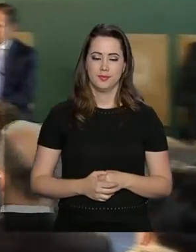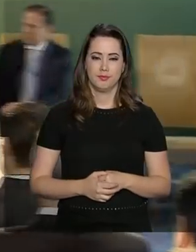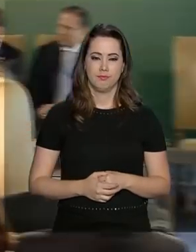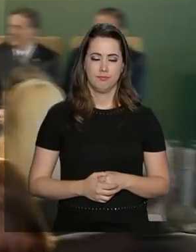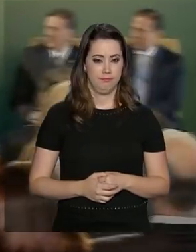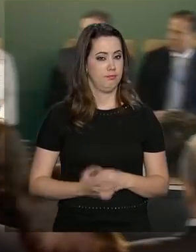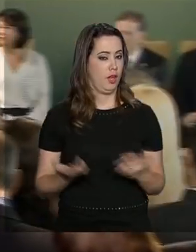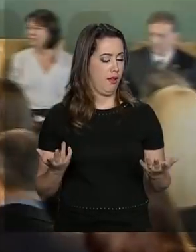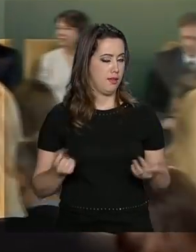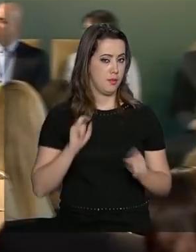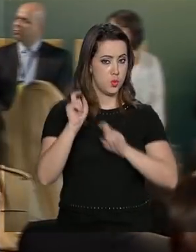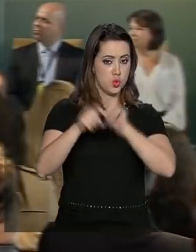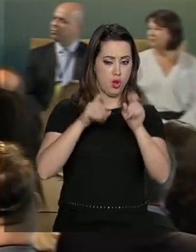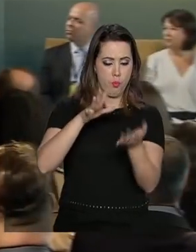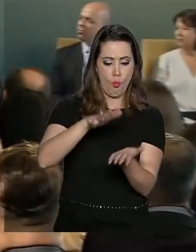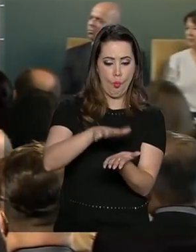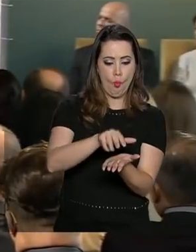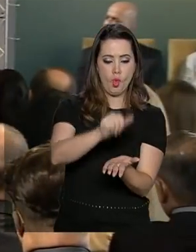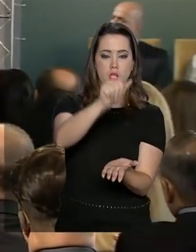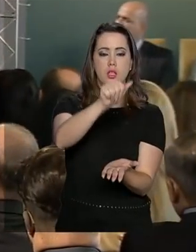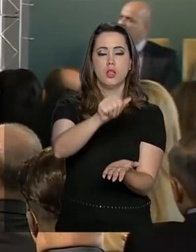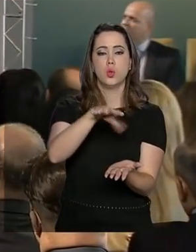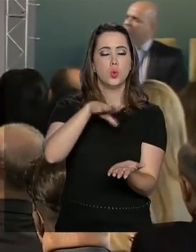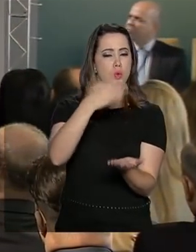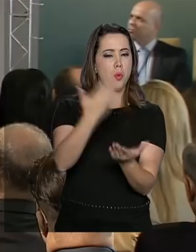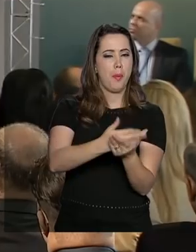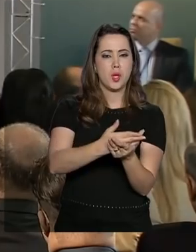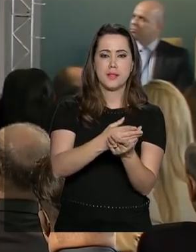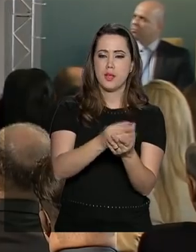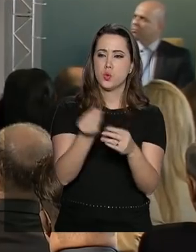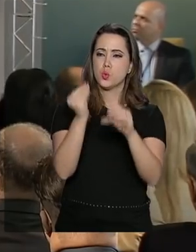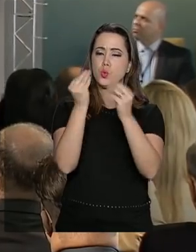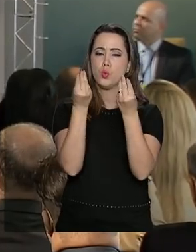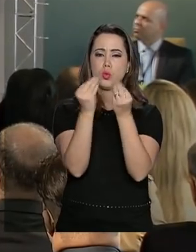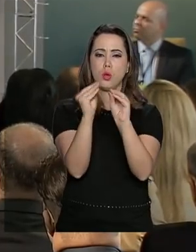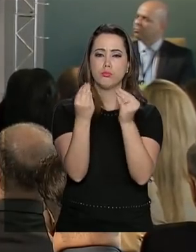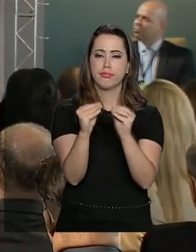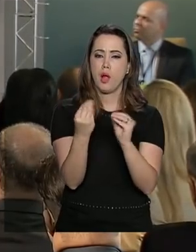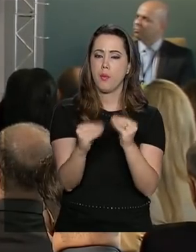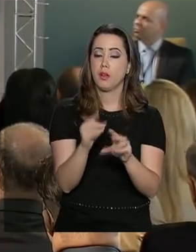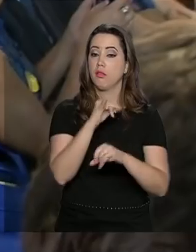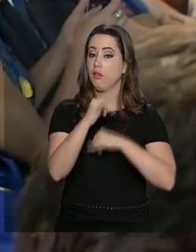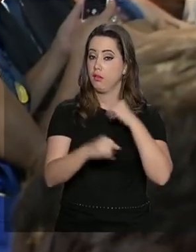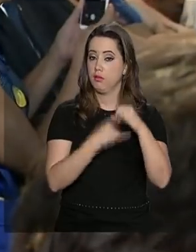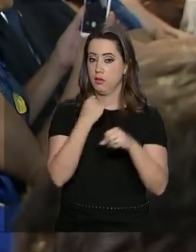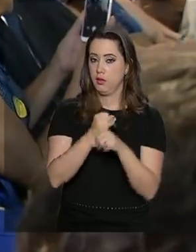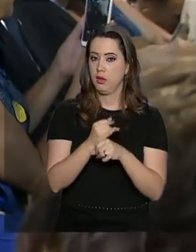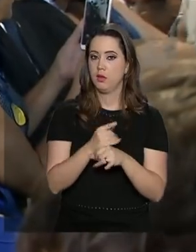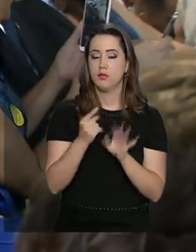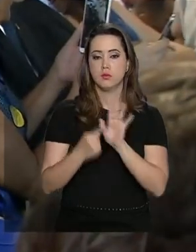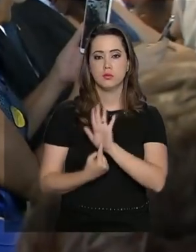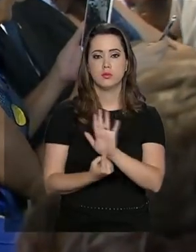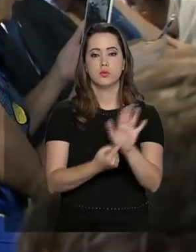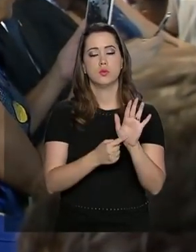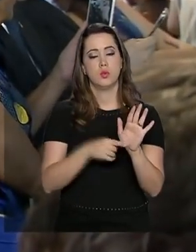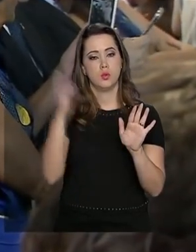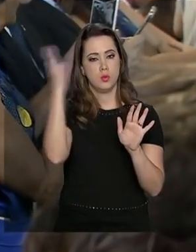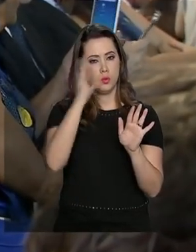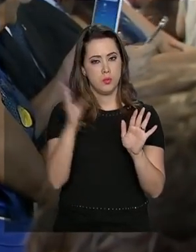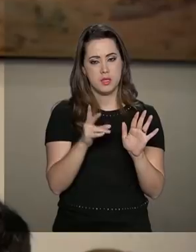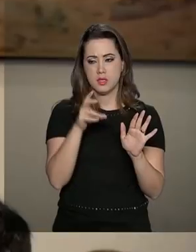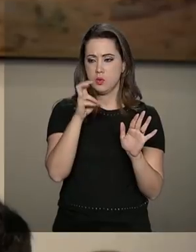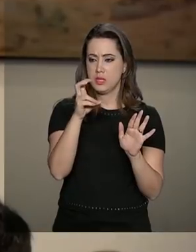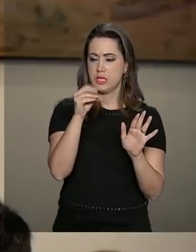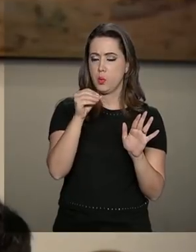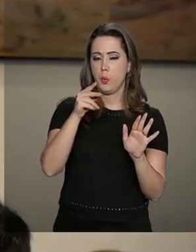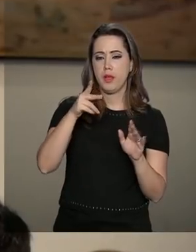Digitalizar processos e colocar o Brasil entre os melhores países para se fazer negócios no mundo. Um encontro que contou com